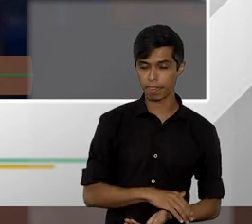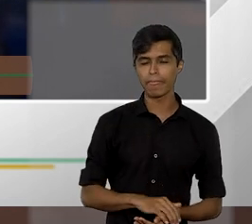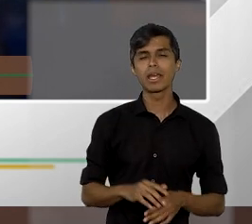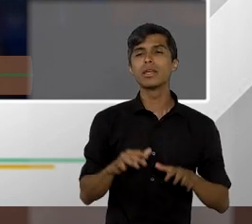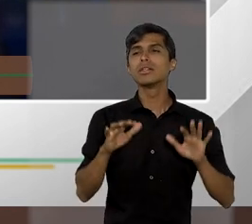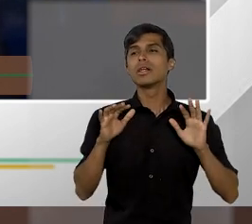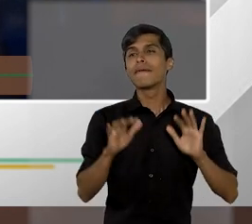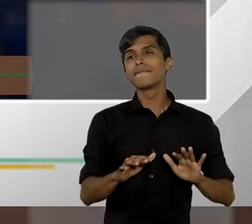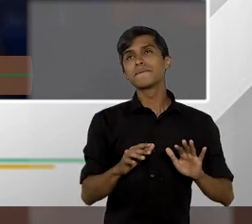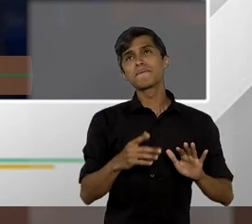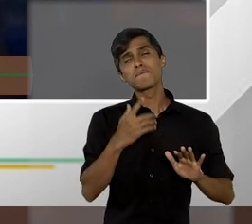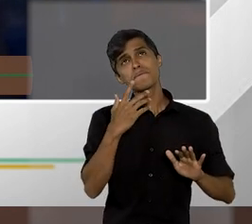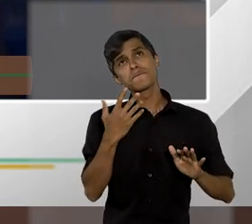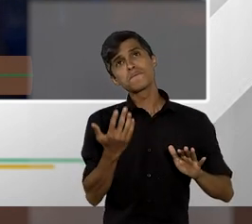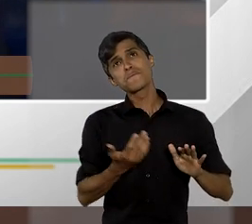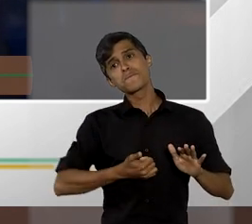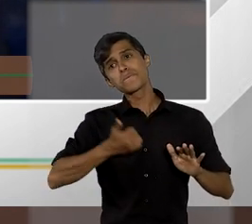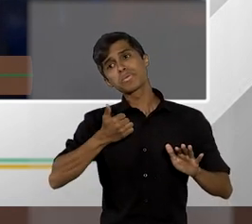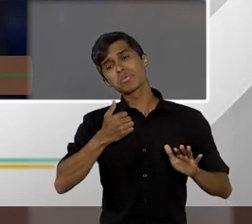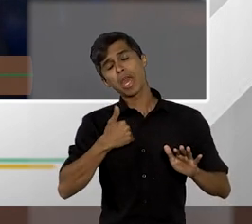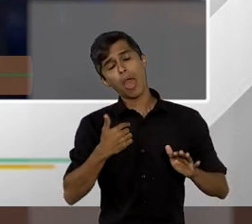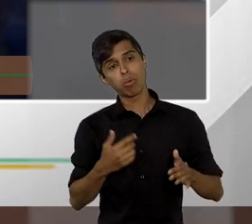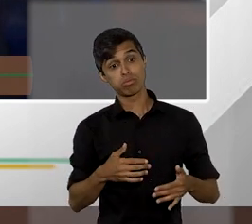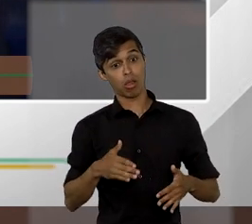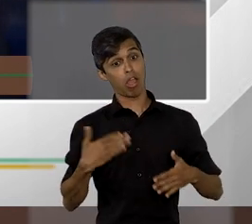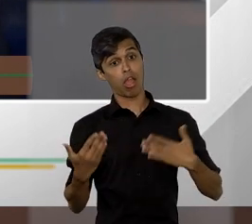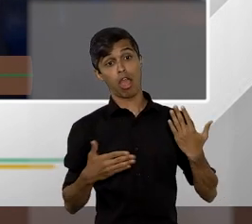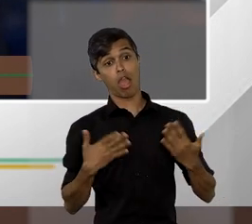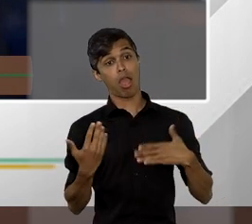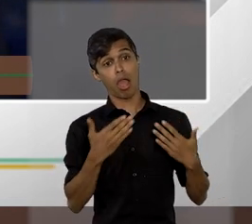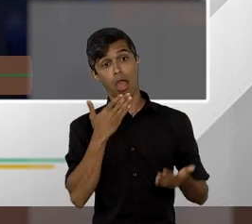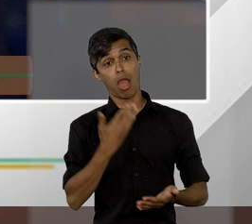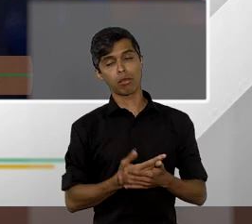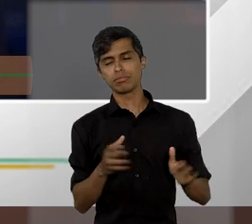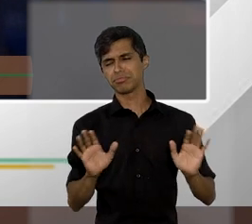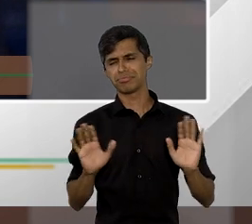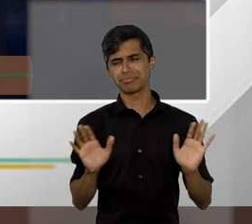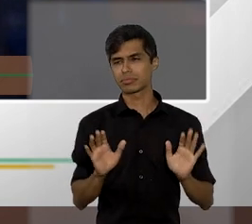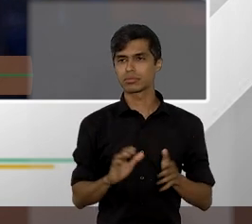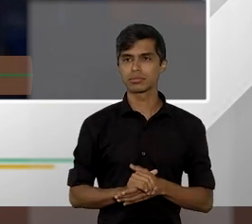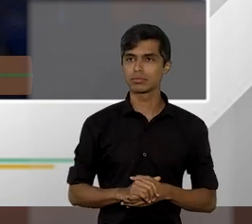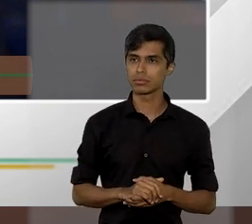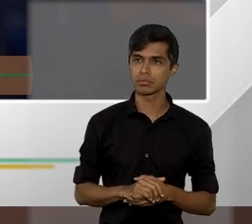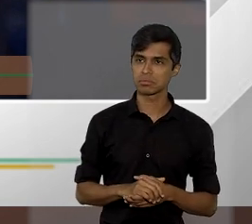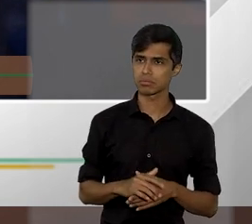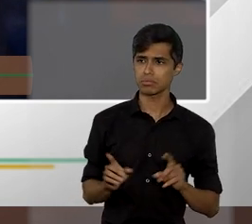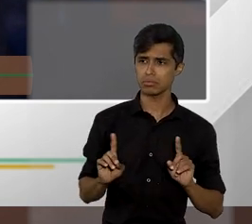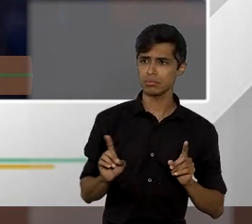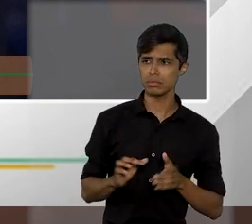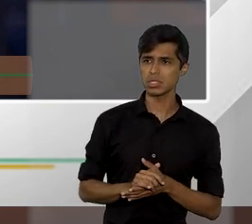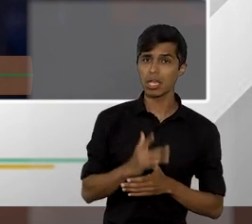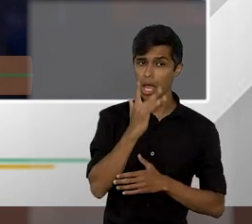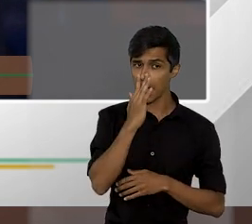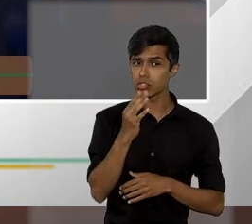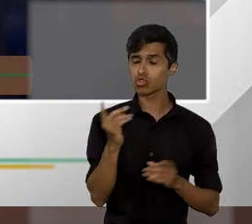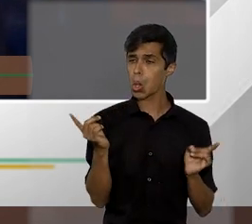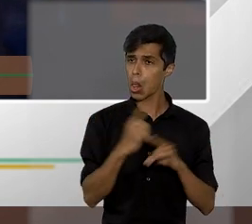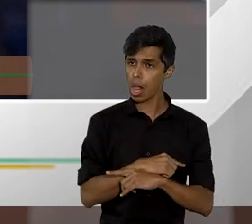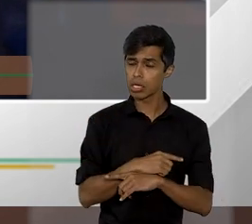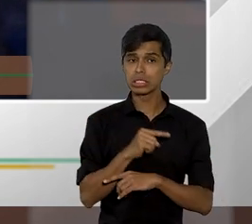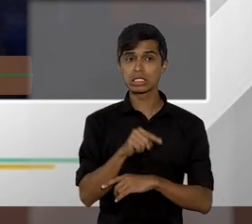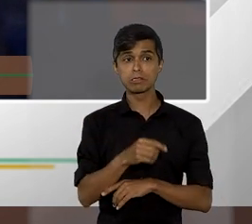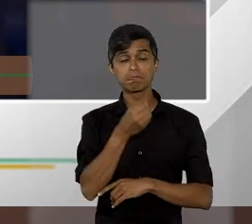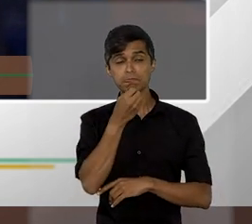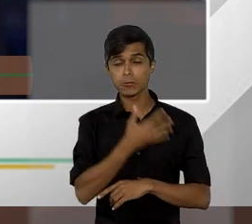assim a primeira vista não me choca não vejo não sei se o Paulo concorda mas não me choca acho que pelo contrário